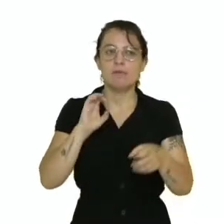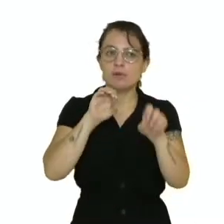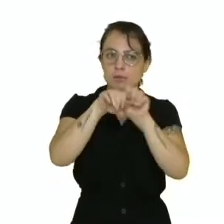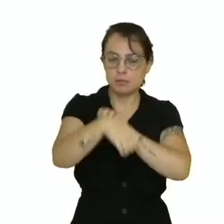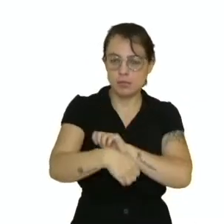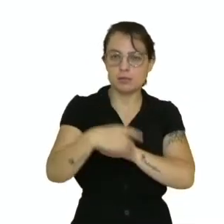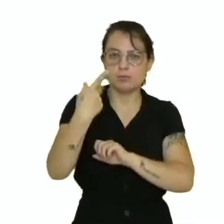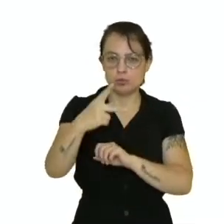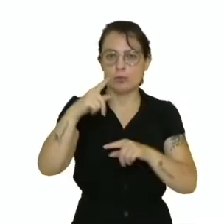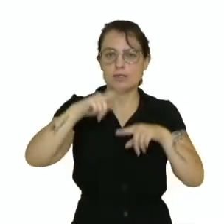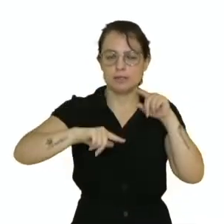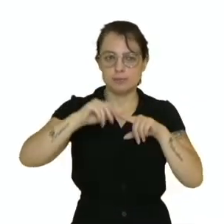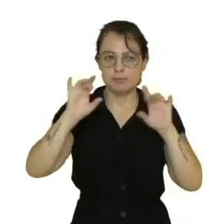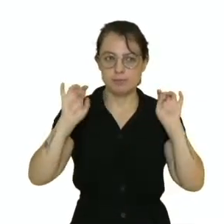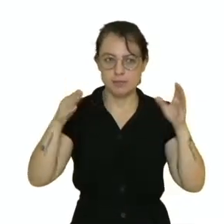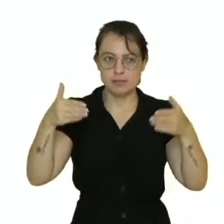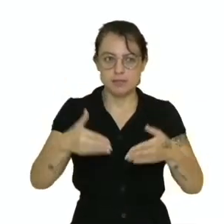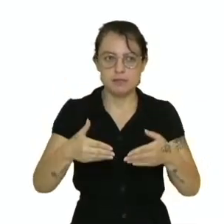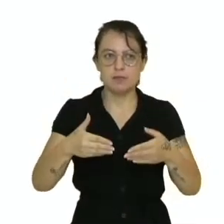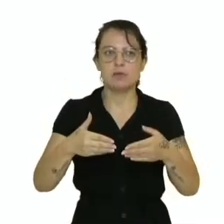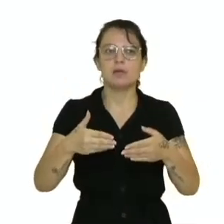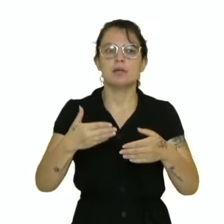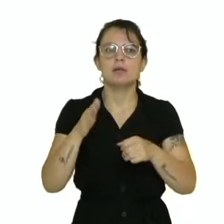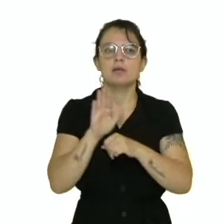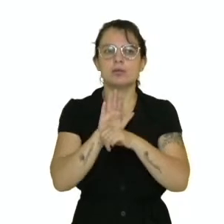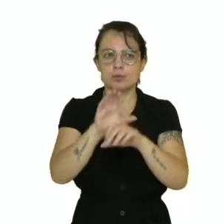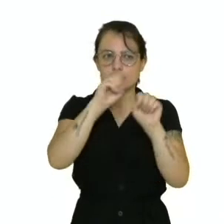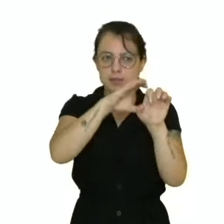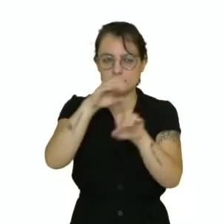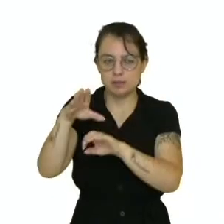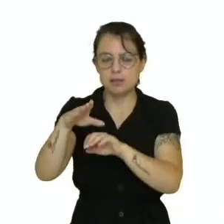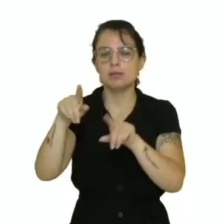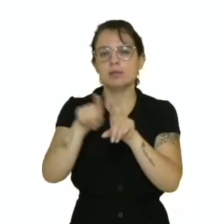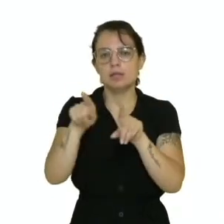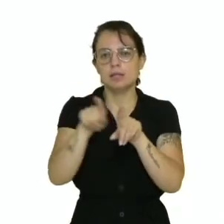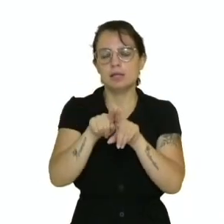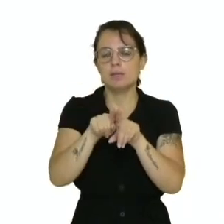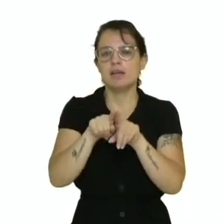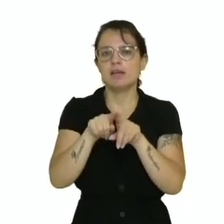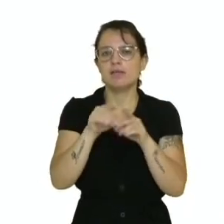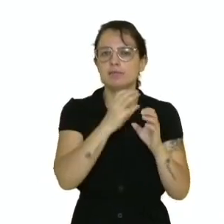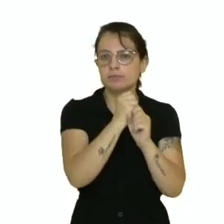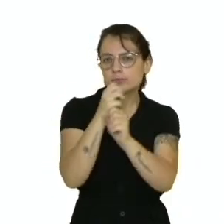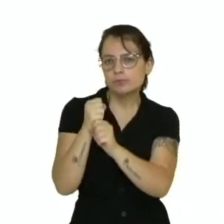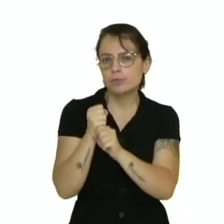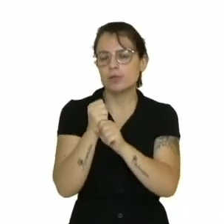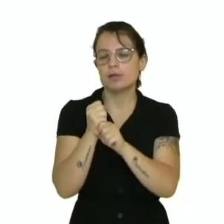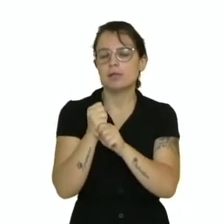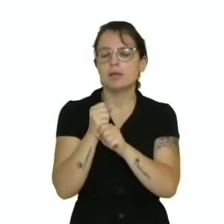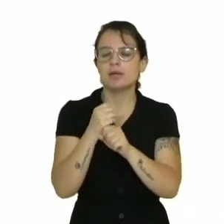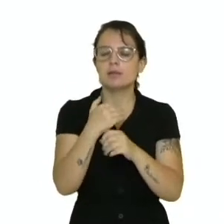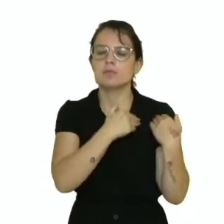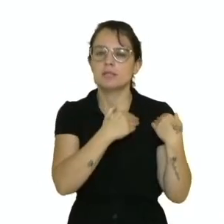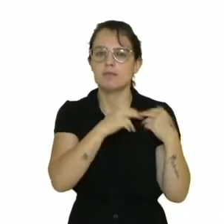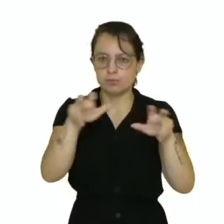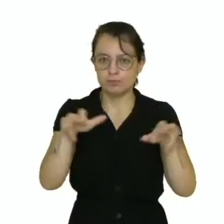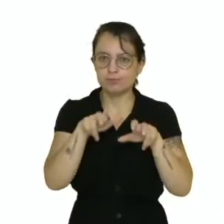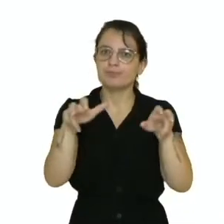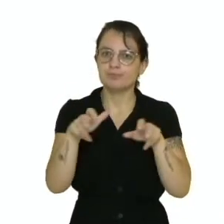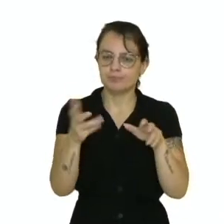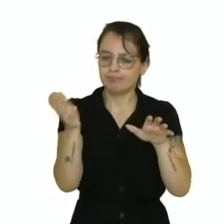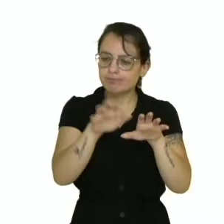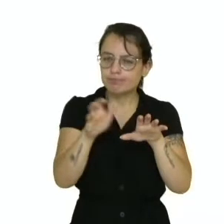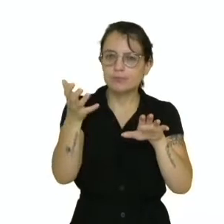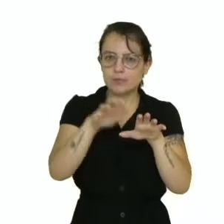incluem atividades nas plataformas digitais instituídas pela CED. Temos os agentes educacionais 1 e 2. Os